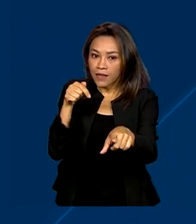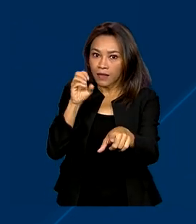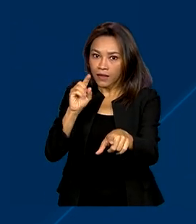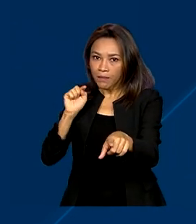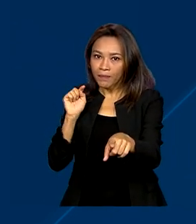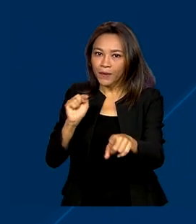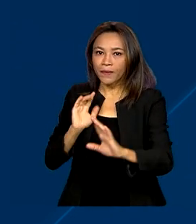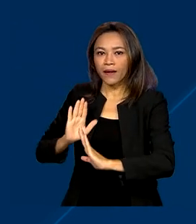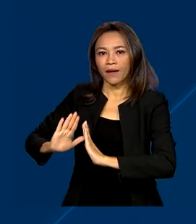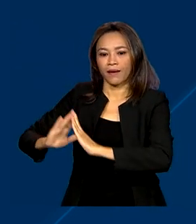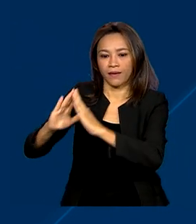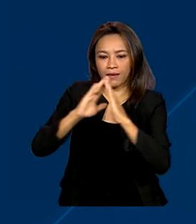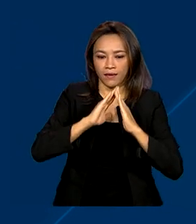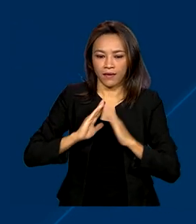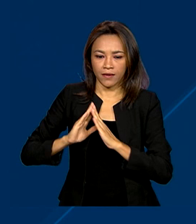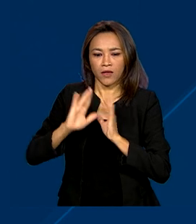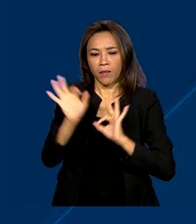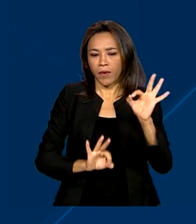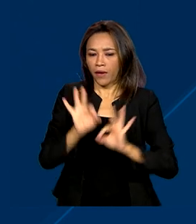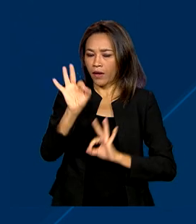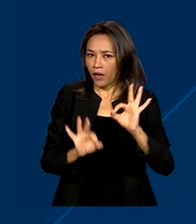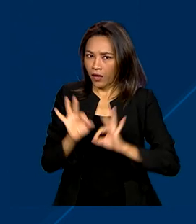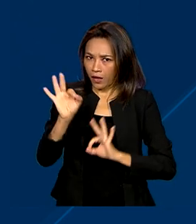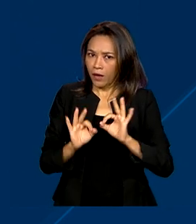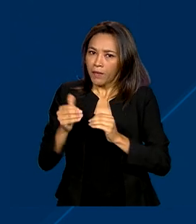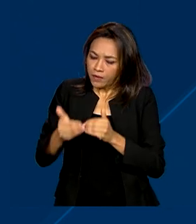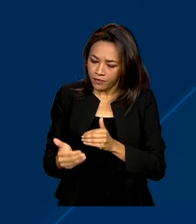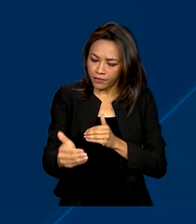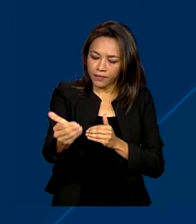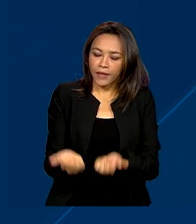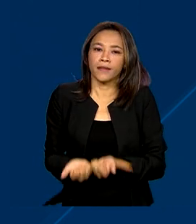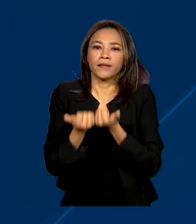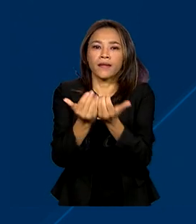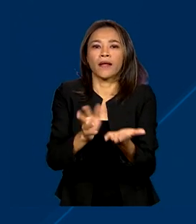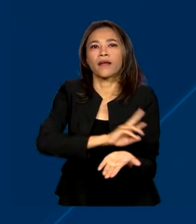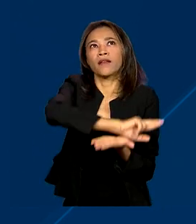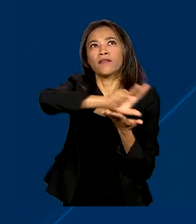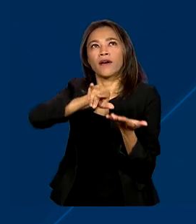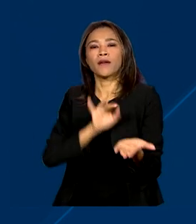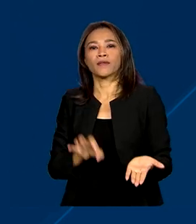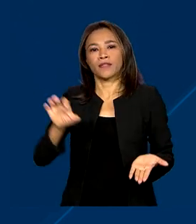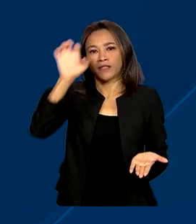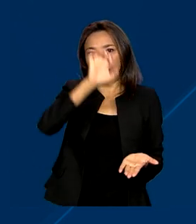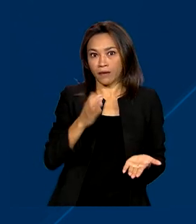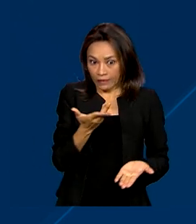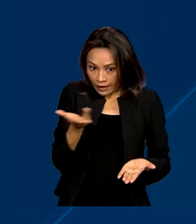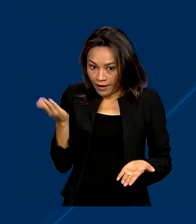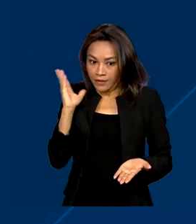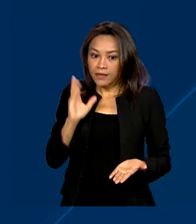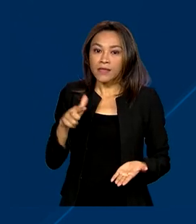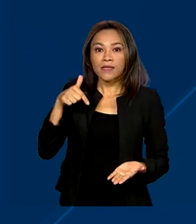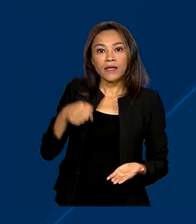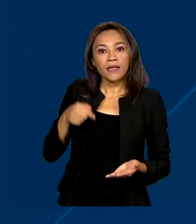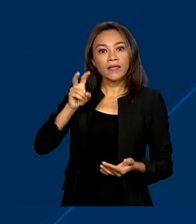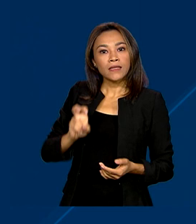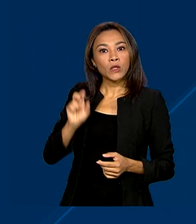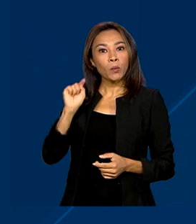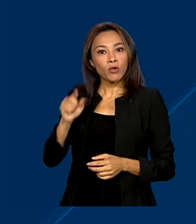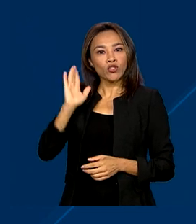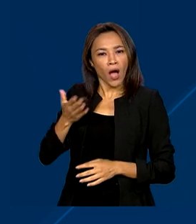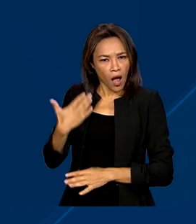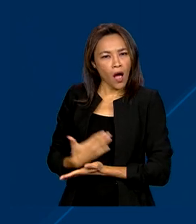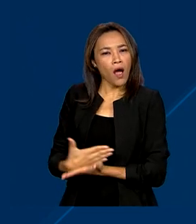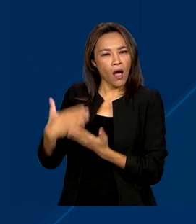unidades habitacionais programadas para serem entregues em vários estados. Dessas, 75 mil estão com as obras em